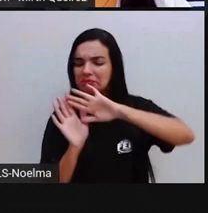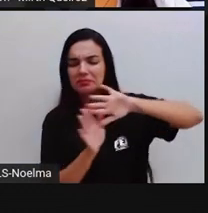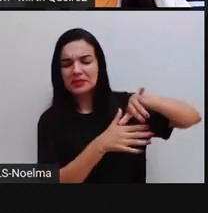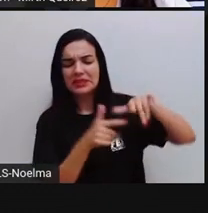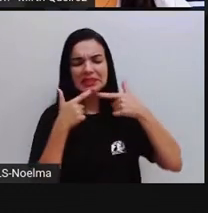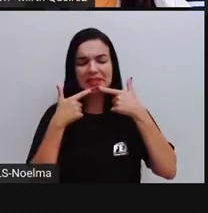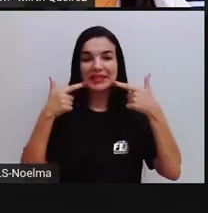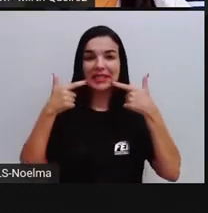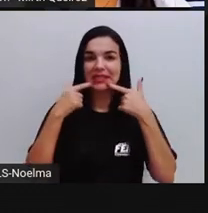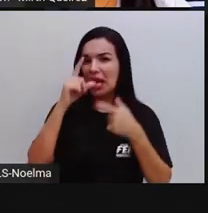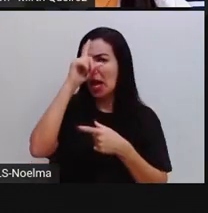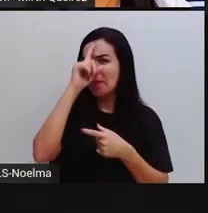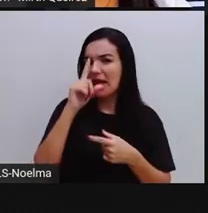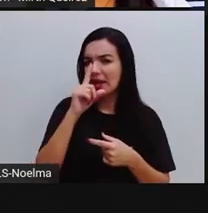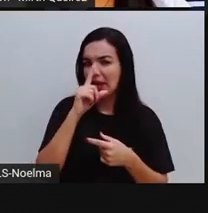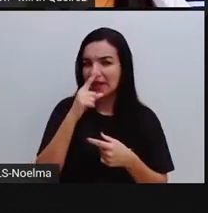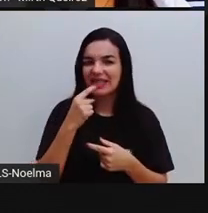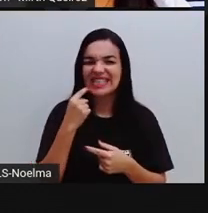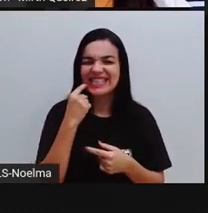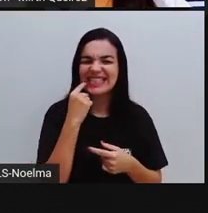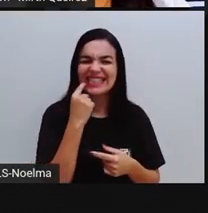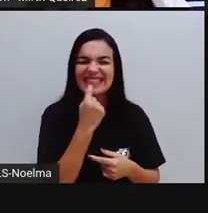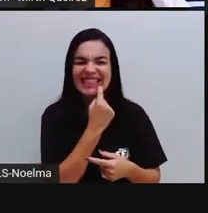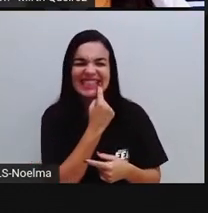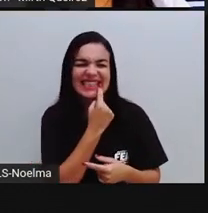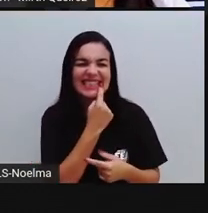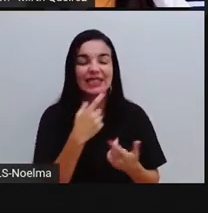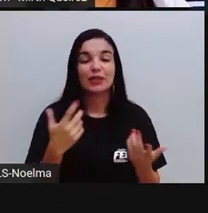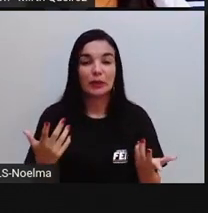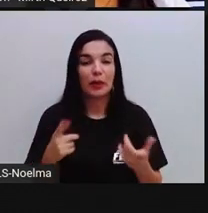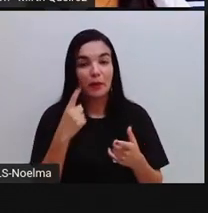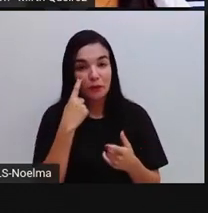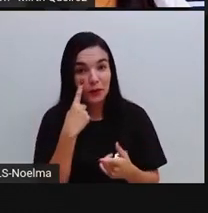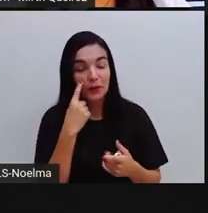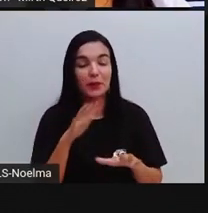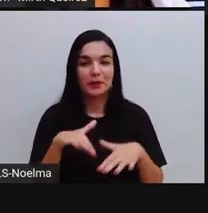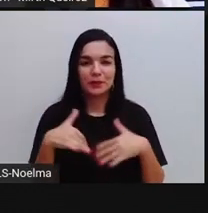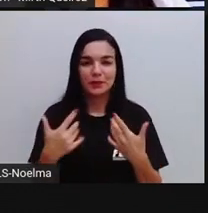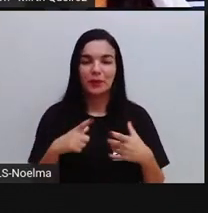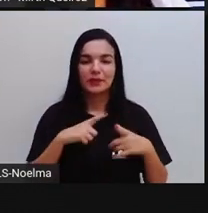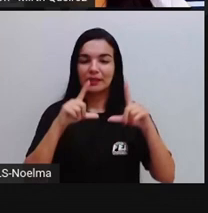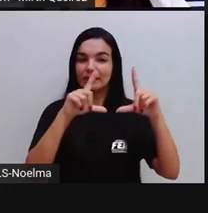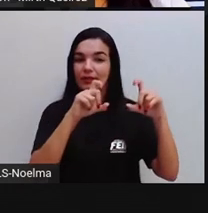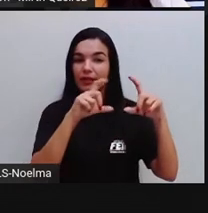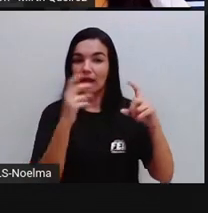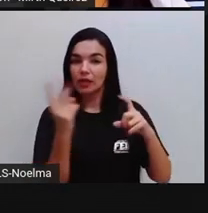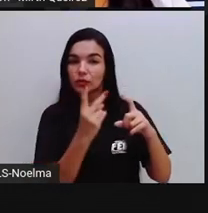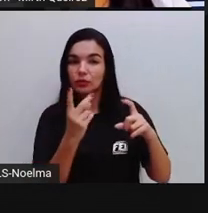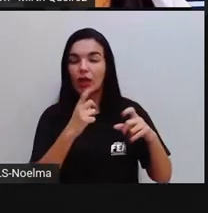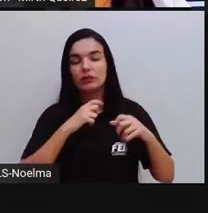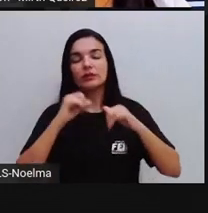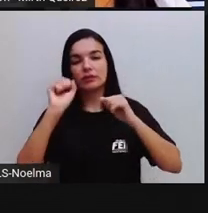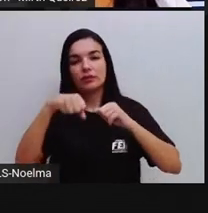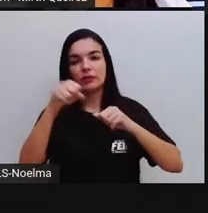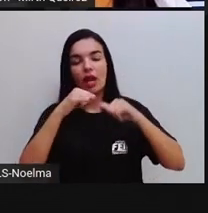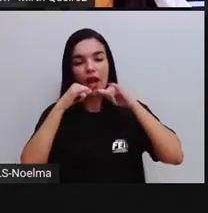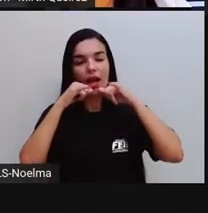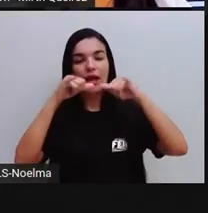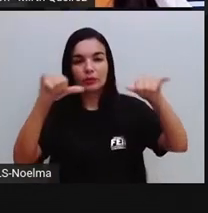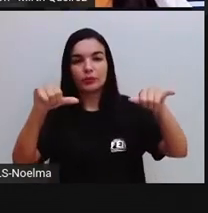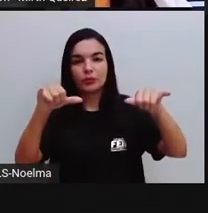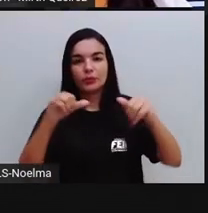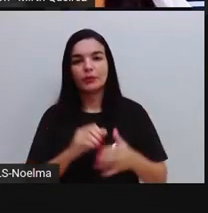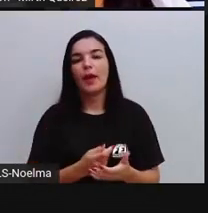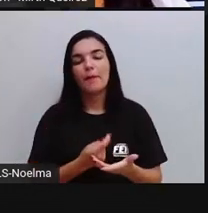tudo isso aqui que a gente viu hoje, todas essas duas imagens aqui, se trata de anúncio publicitário. Nós vamos entender